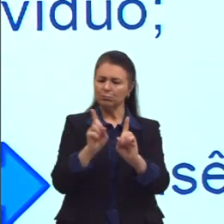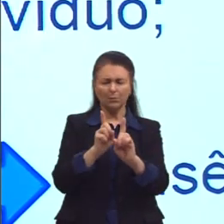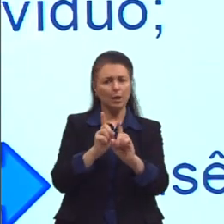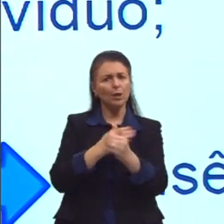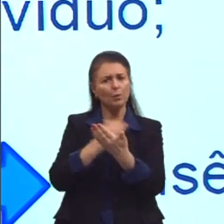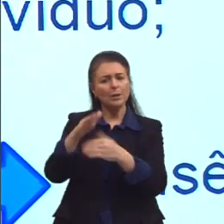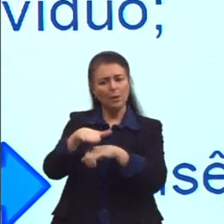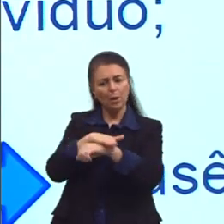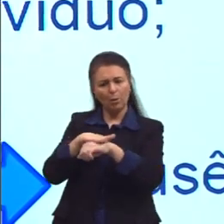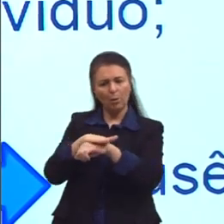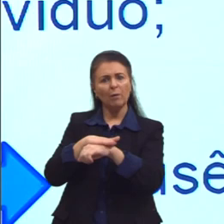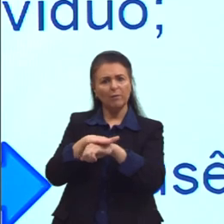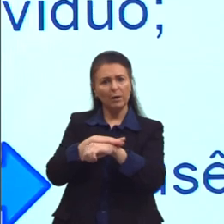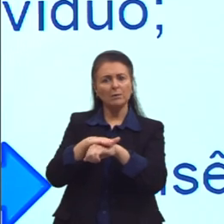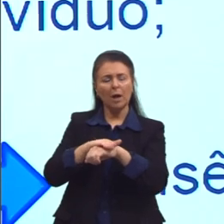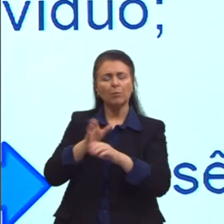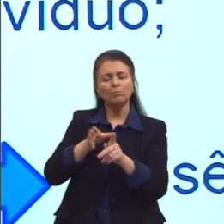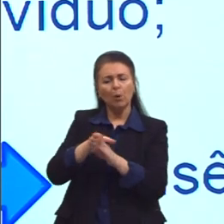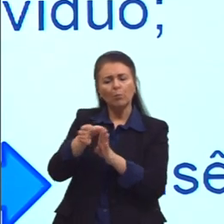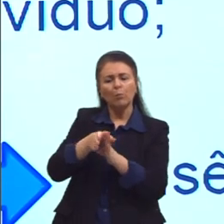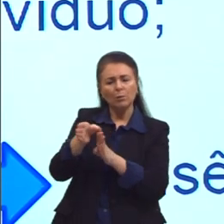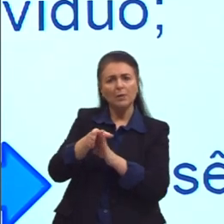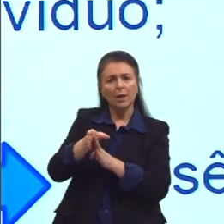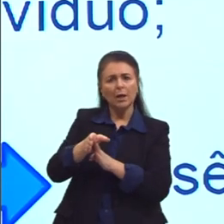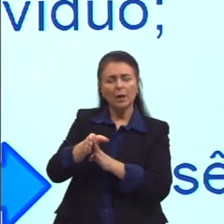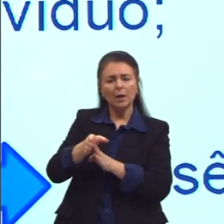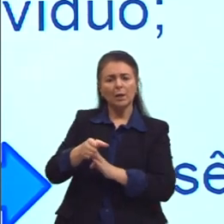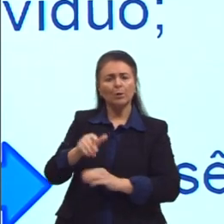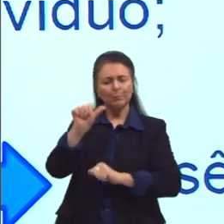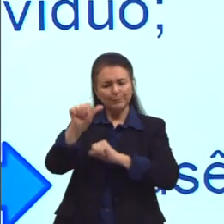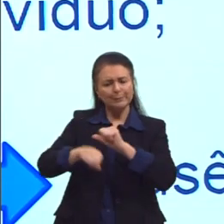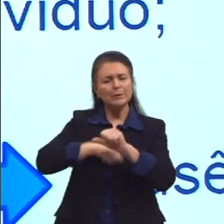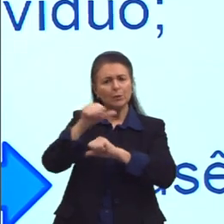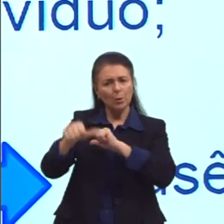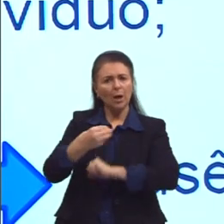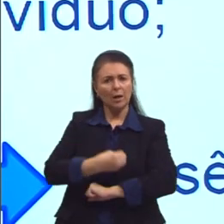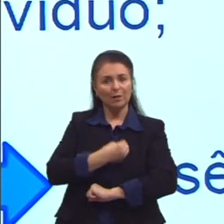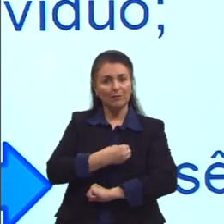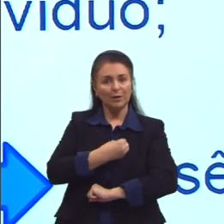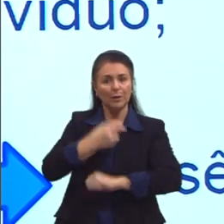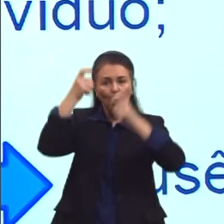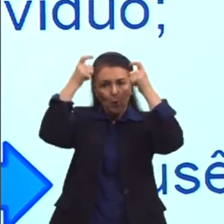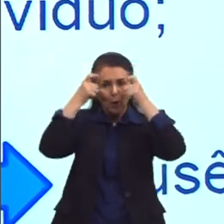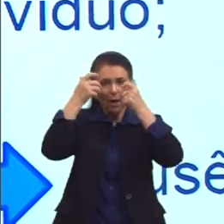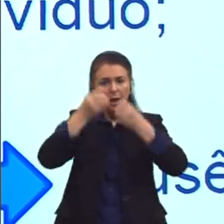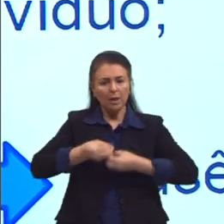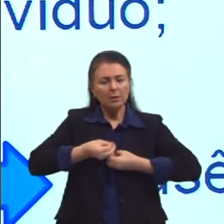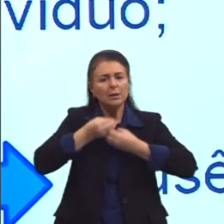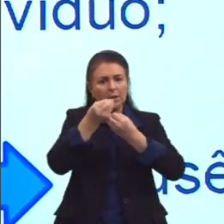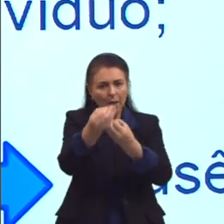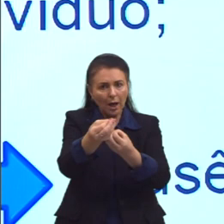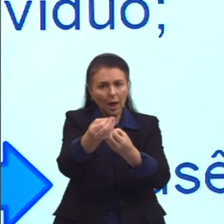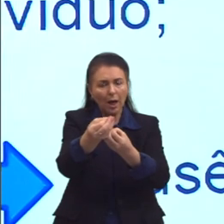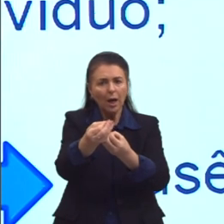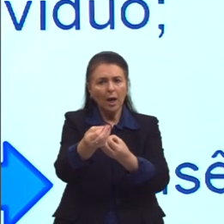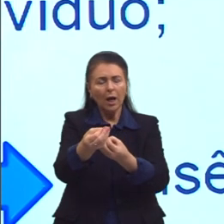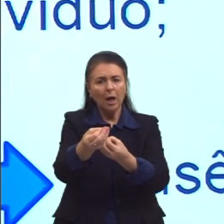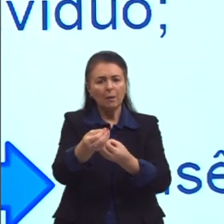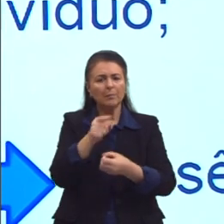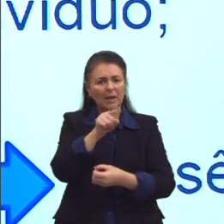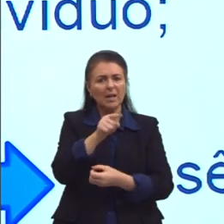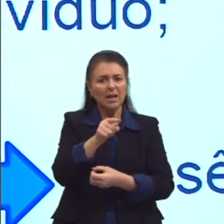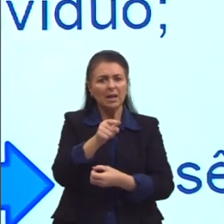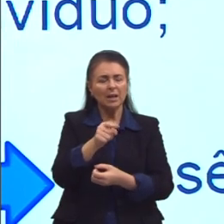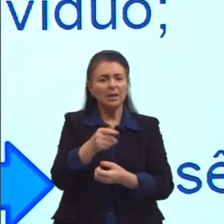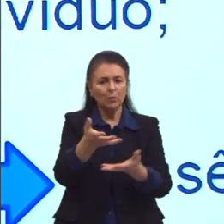deixar essa vida e seguir, inclusive, o Alexandre o Grande oferece a metade da sua fortuna. E o humor do Diógenes